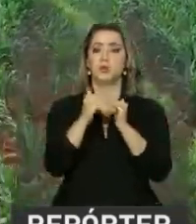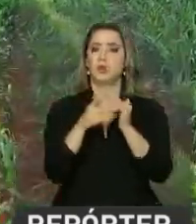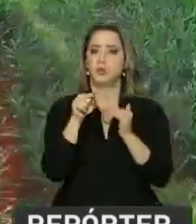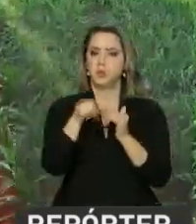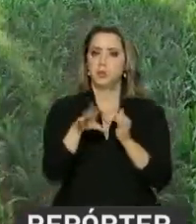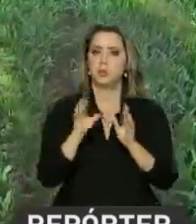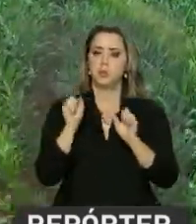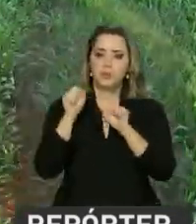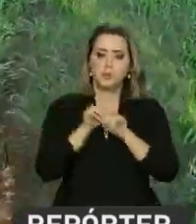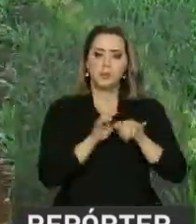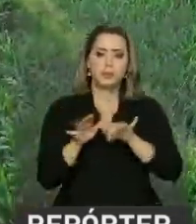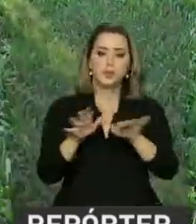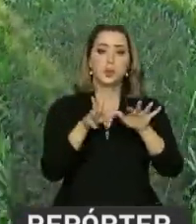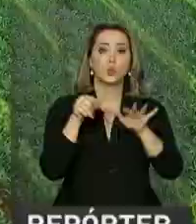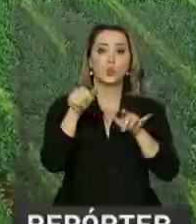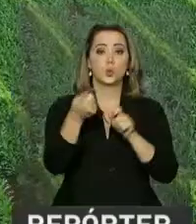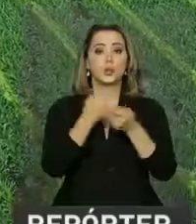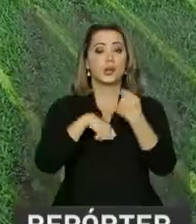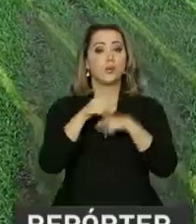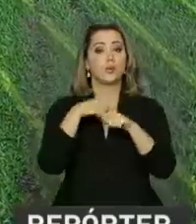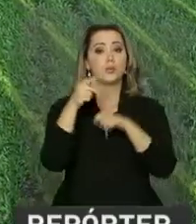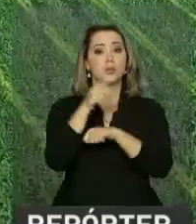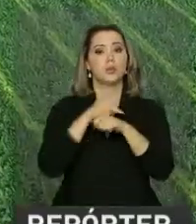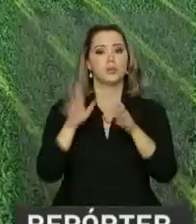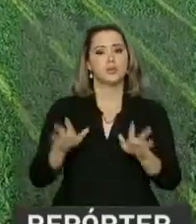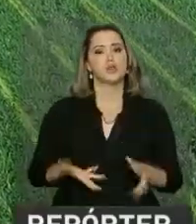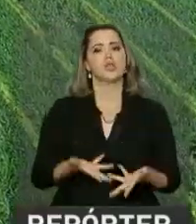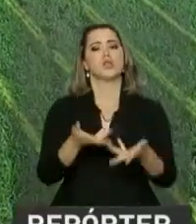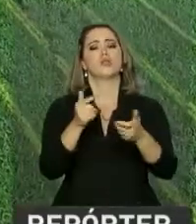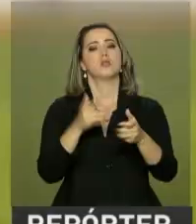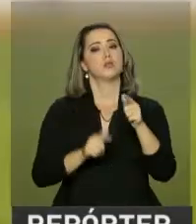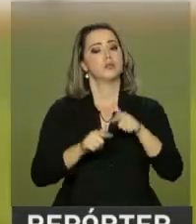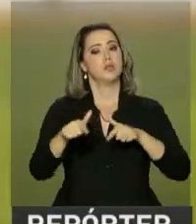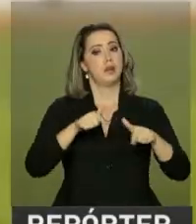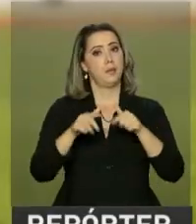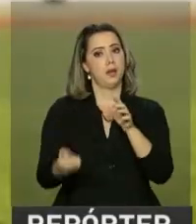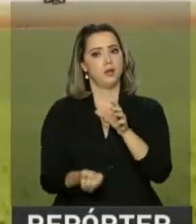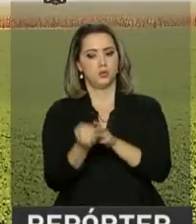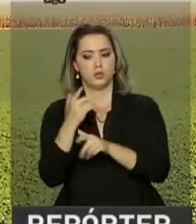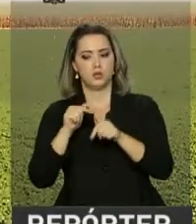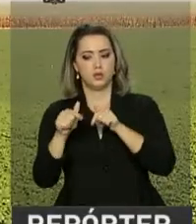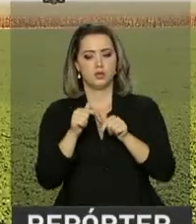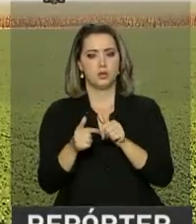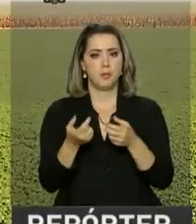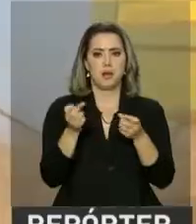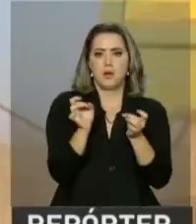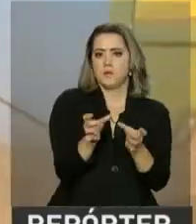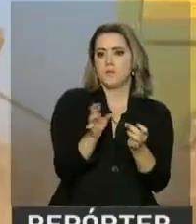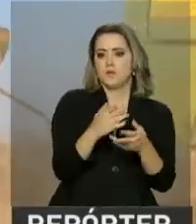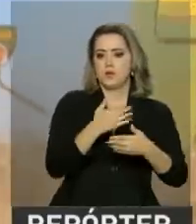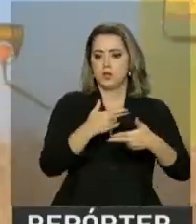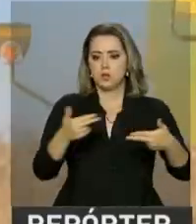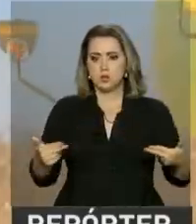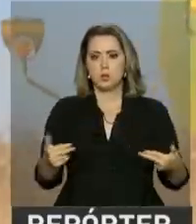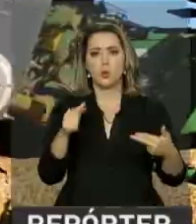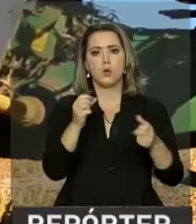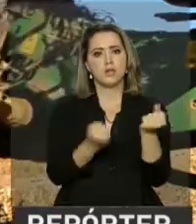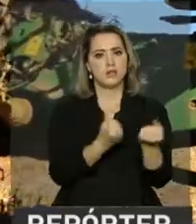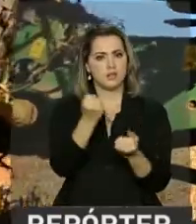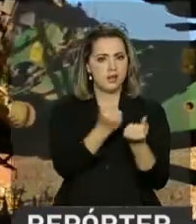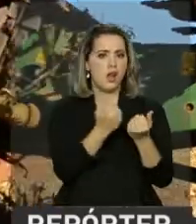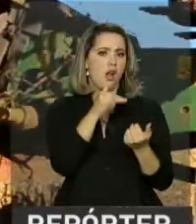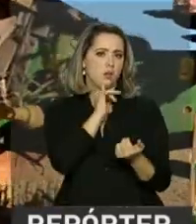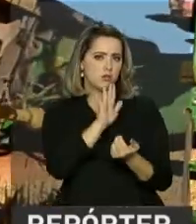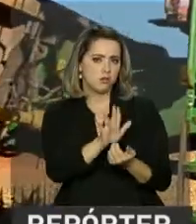um impacto em cadeia na economia do país, gerando mais empregos, incentivando o comércio de equipamentos e veículos usados na